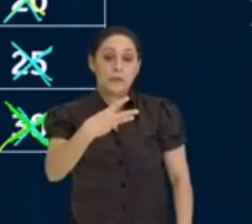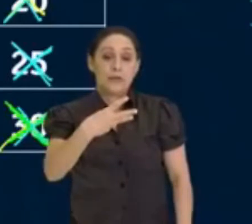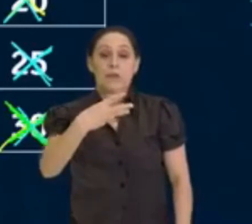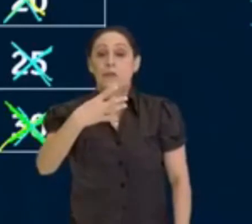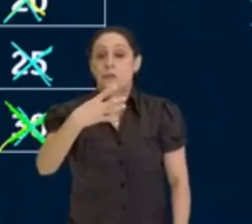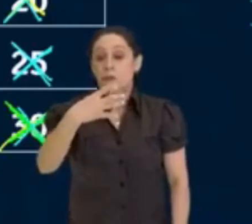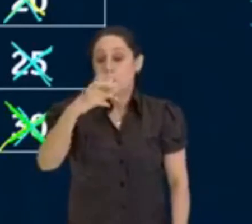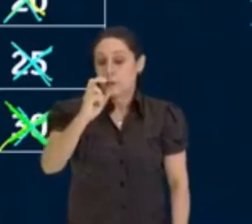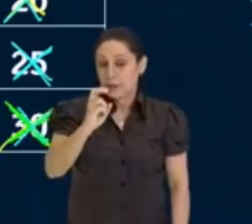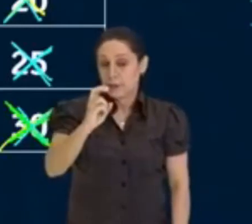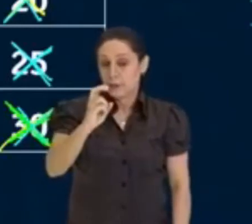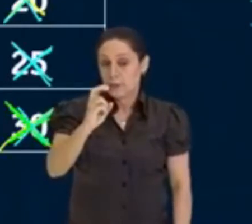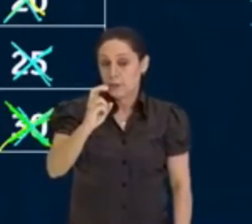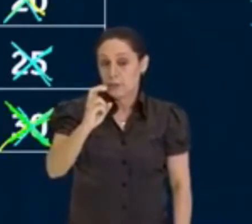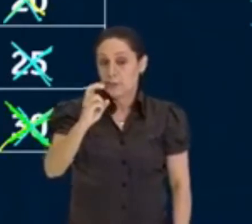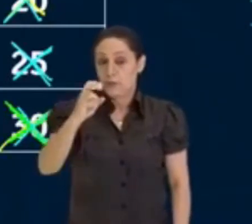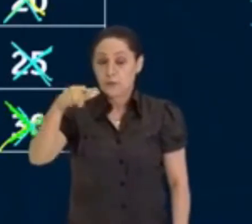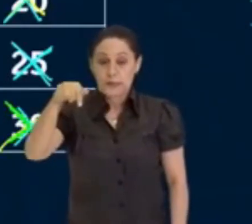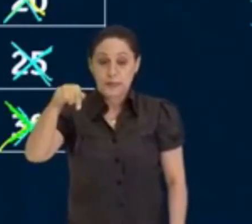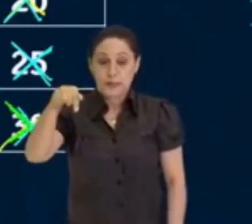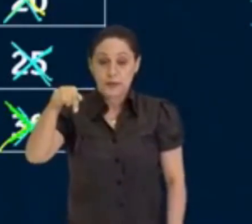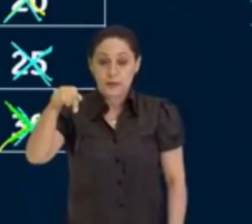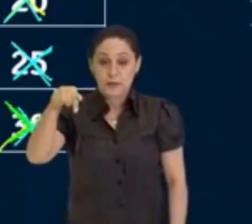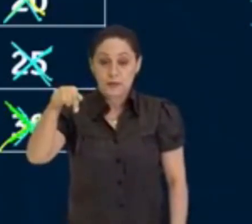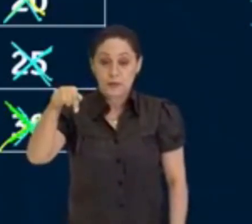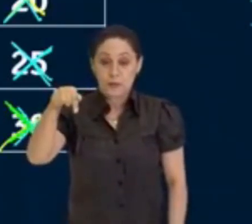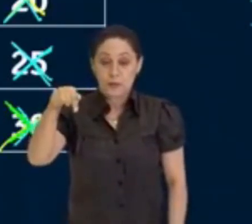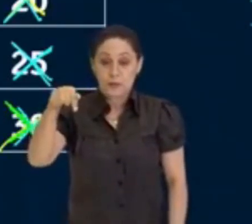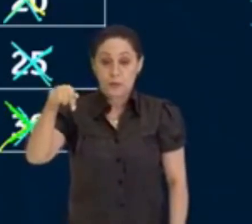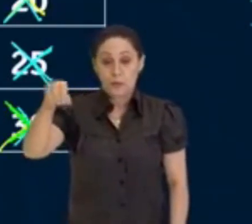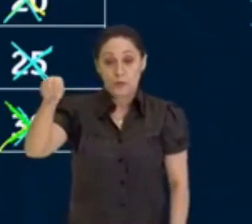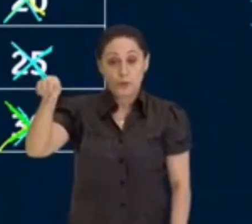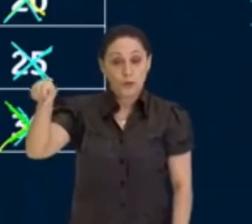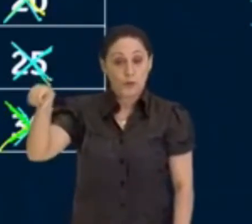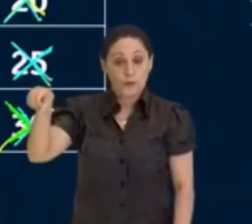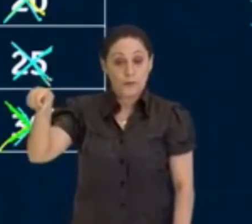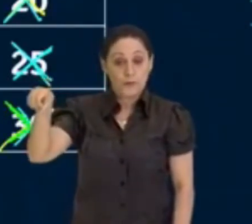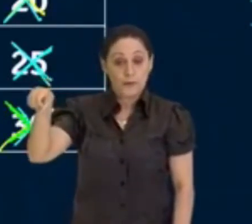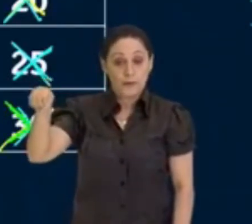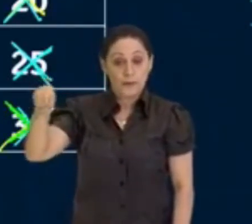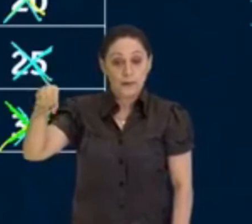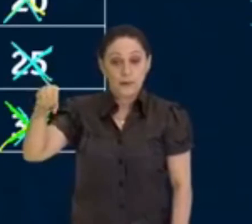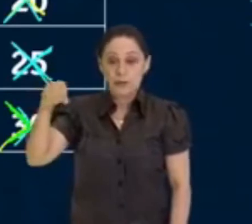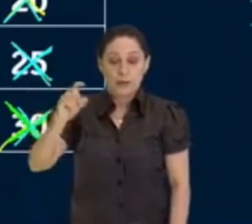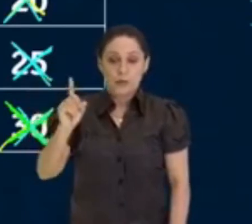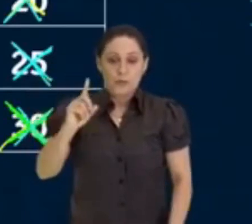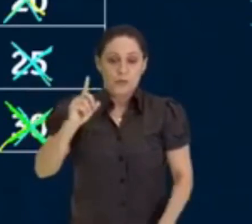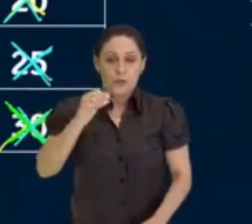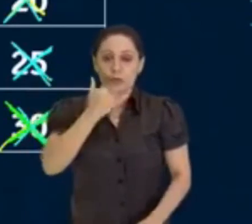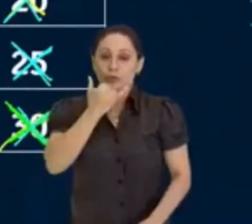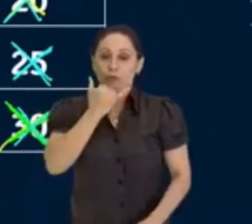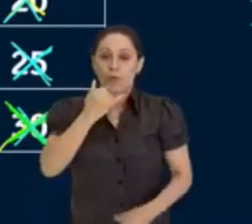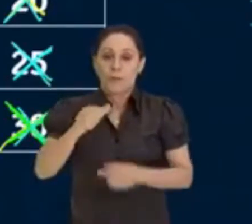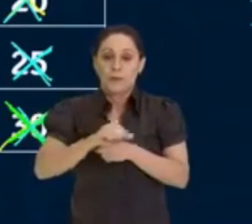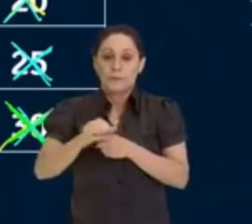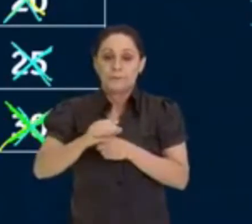o 5, o 7, o 9, 9 não, Opa, passei aqui 1, não é 9, desculpa.